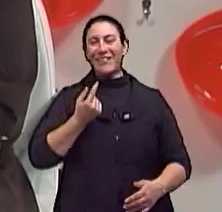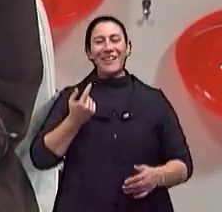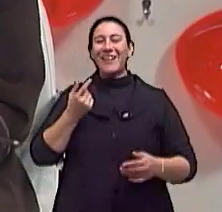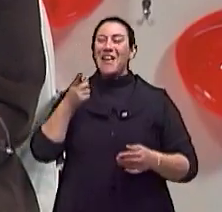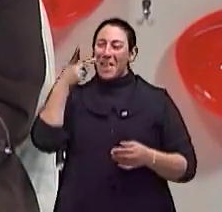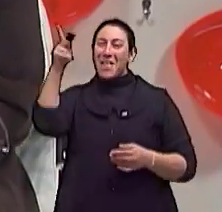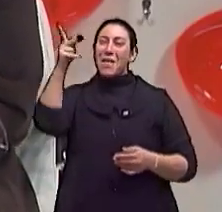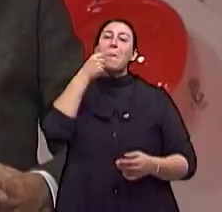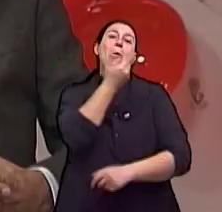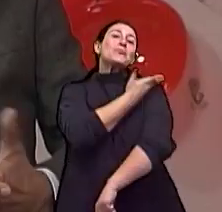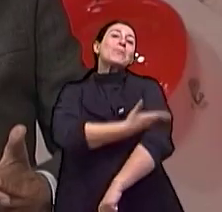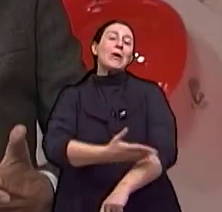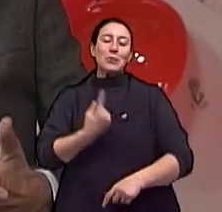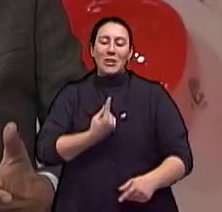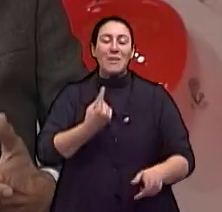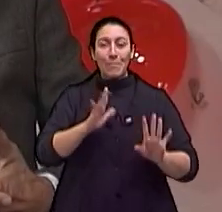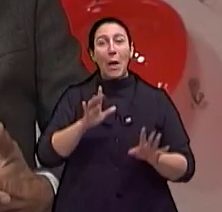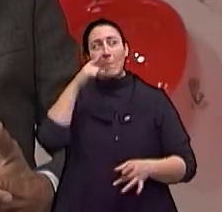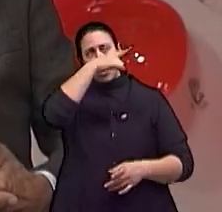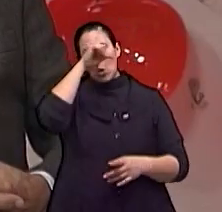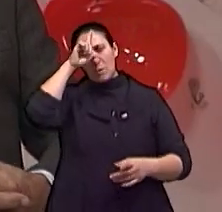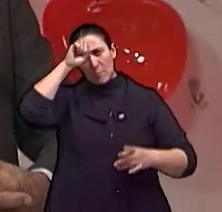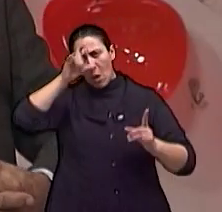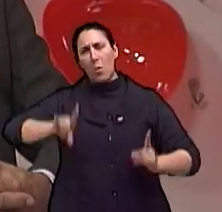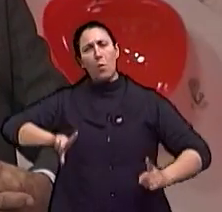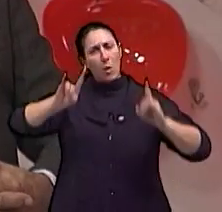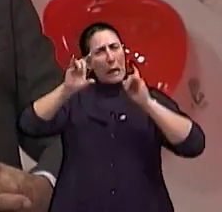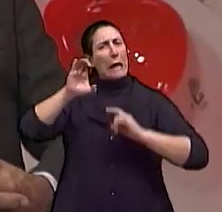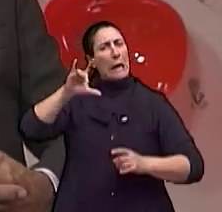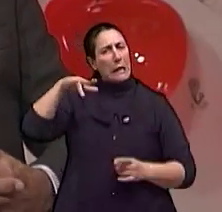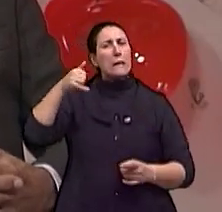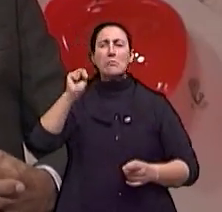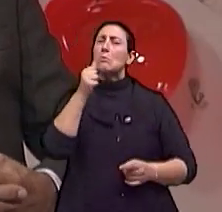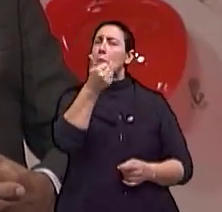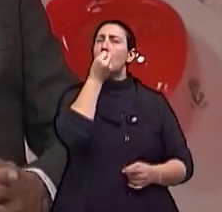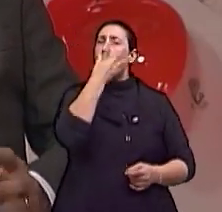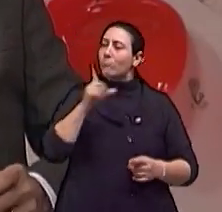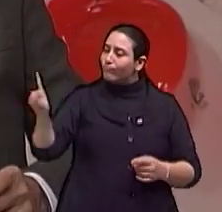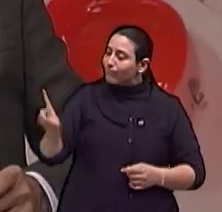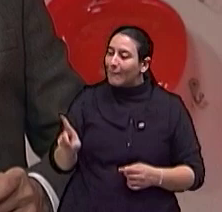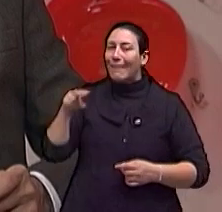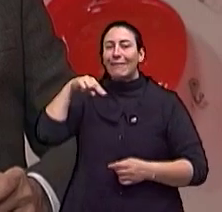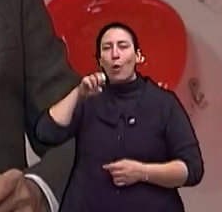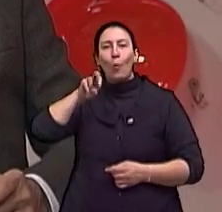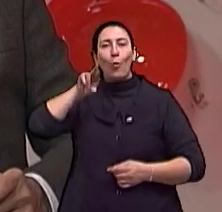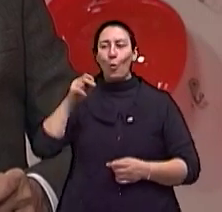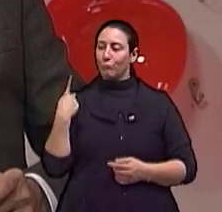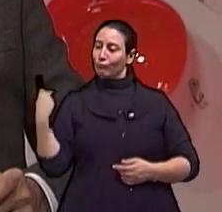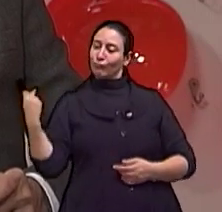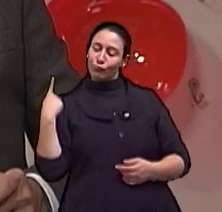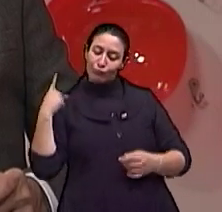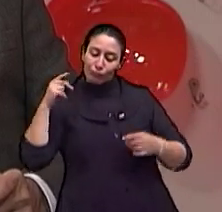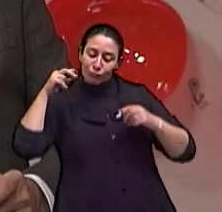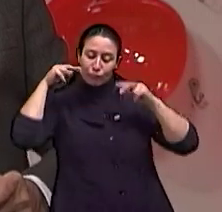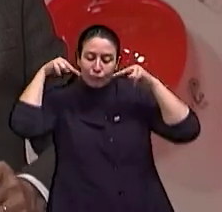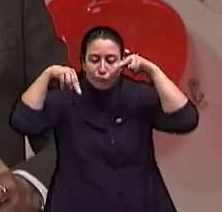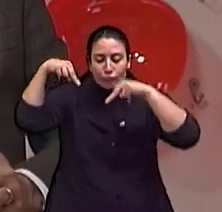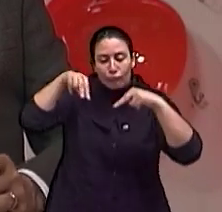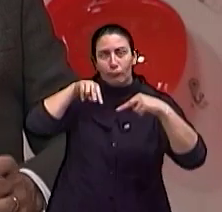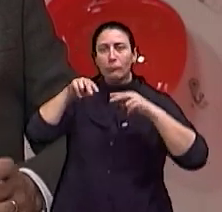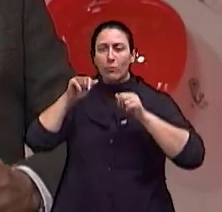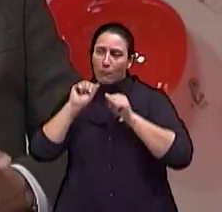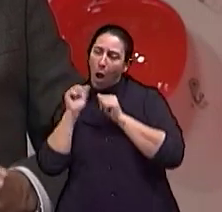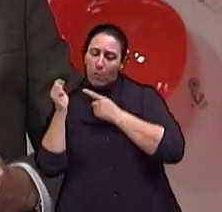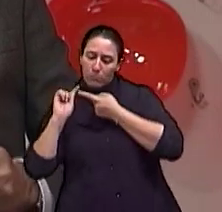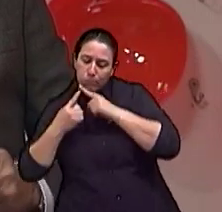de clínicas. Eu feliz, Claro. hospital de clínicas é o hospital ideal para a gente trabalhar com isso, né? Então, eu sou uma ponta dessa equipe, né? A